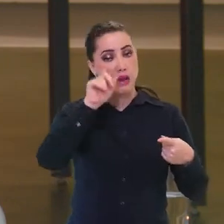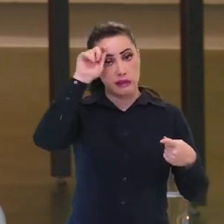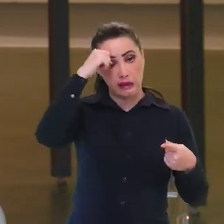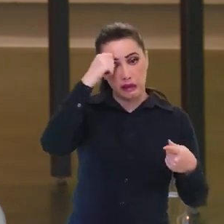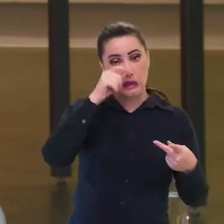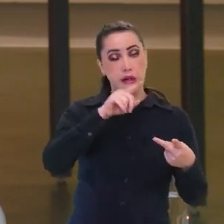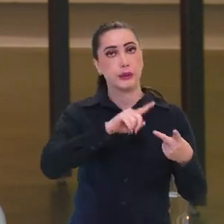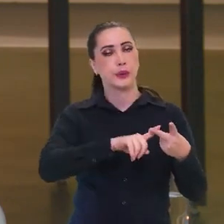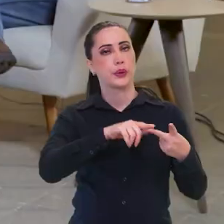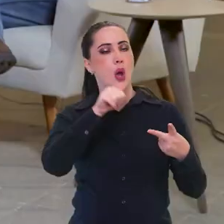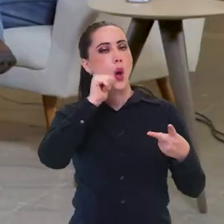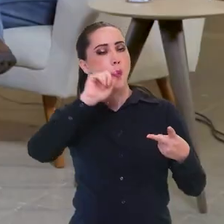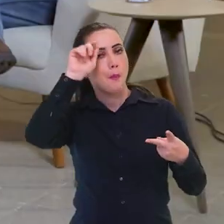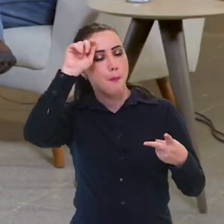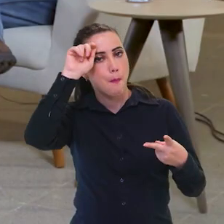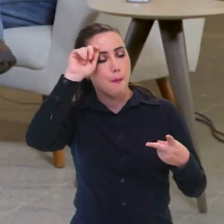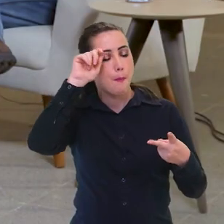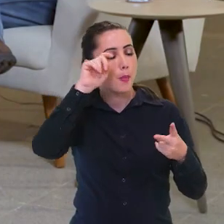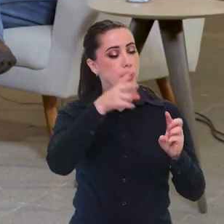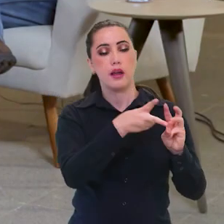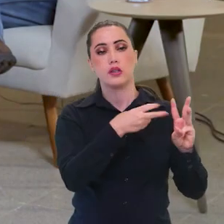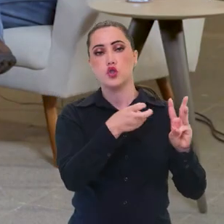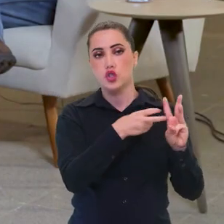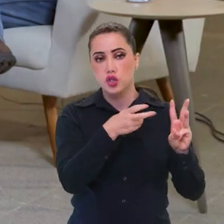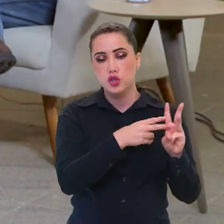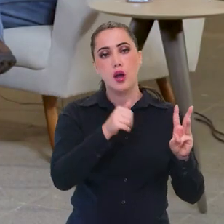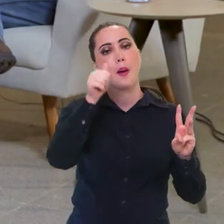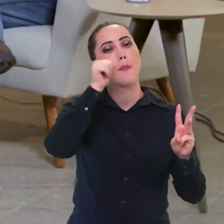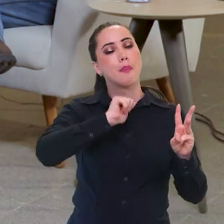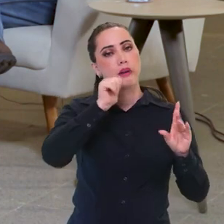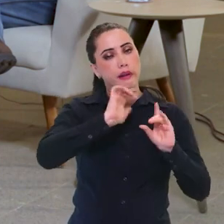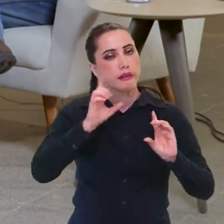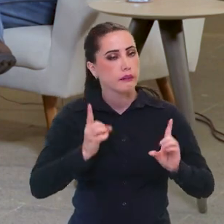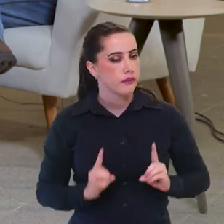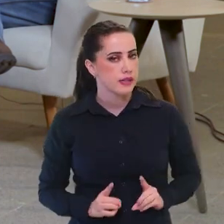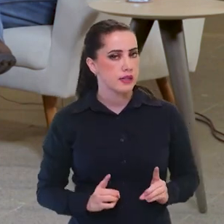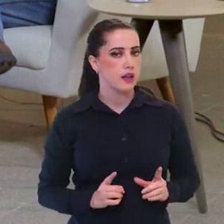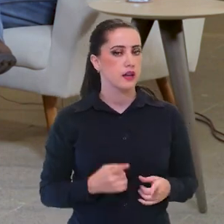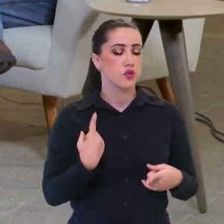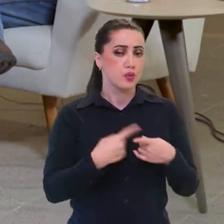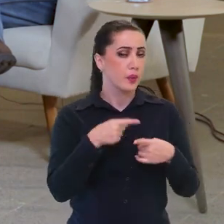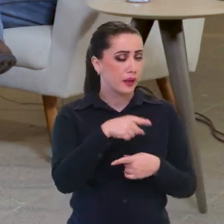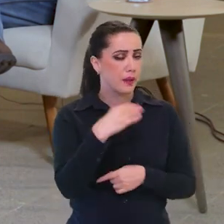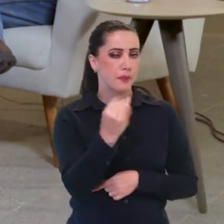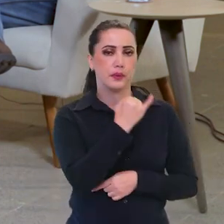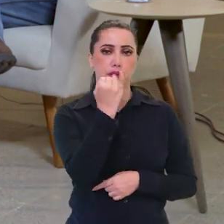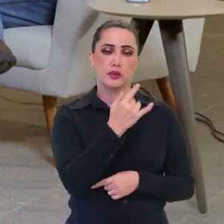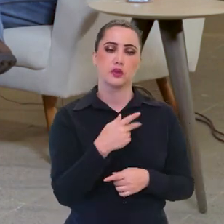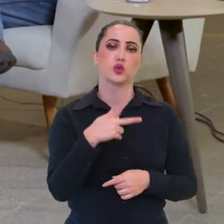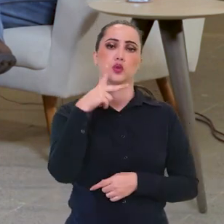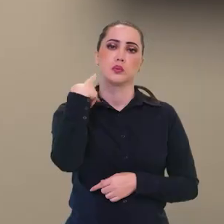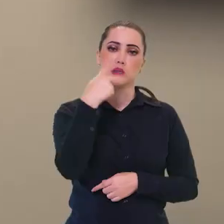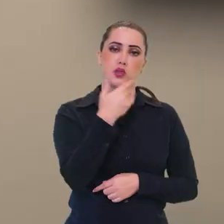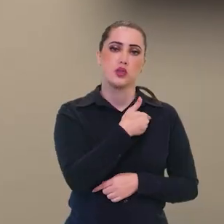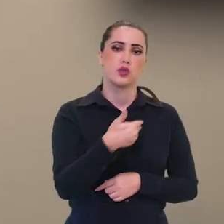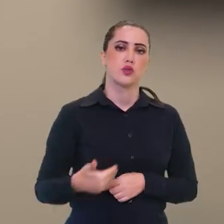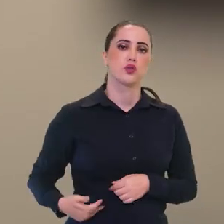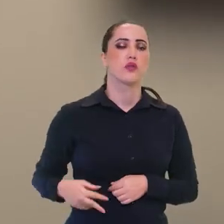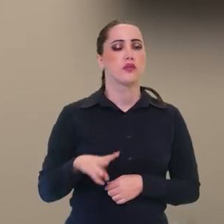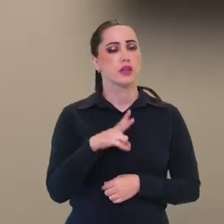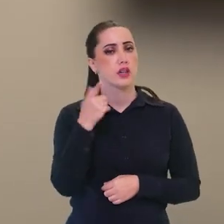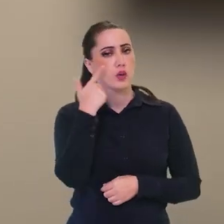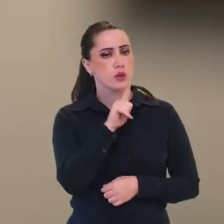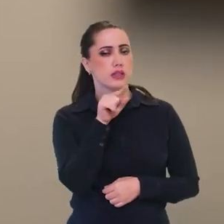negras, mulheres indígenas, mulheres deficientes. Então, porque é necessário. Política pública,